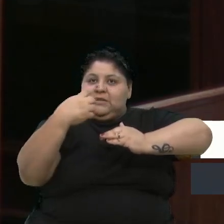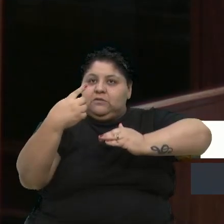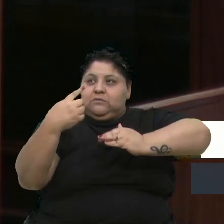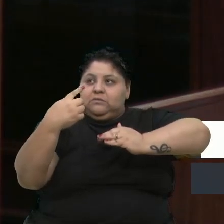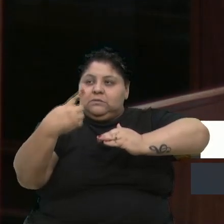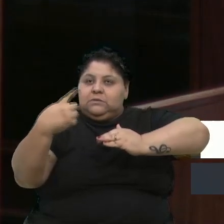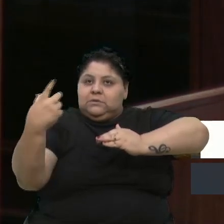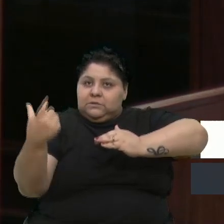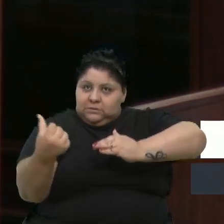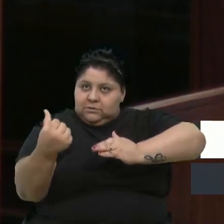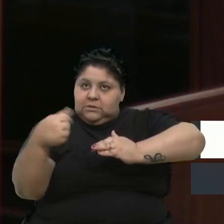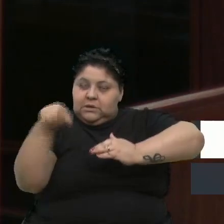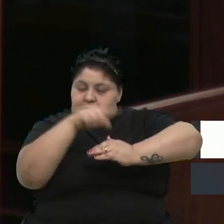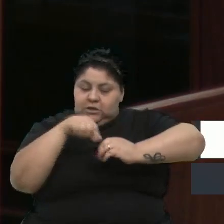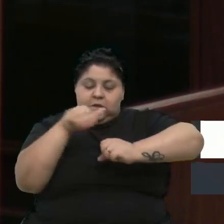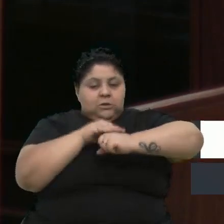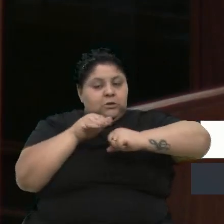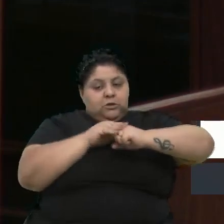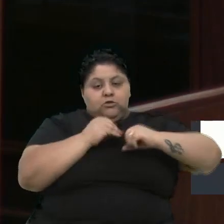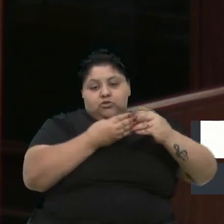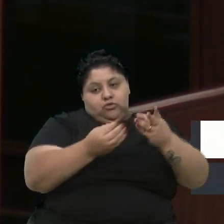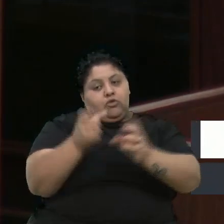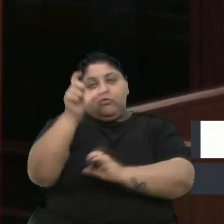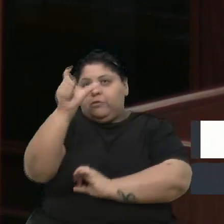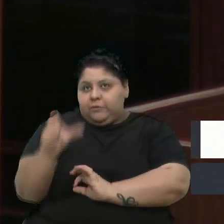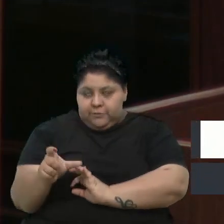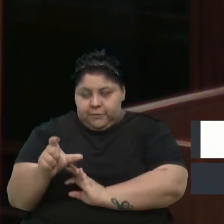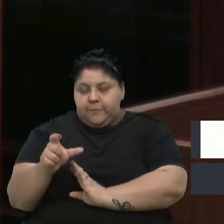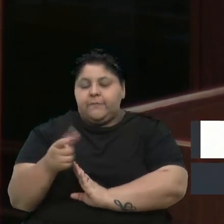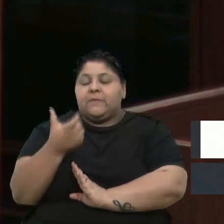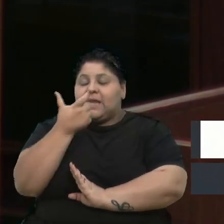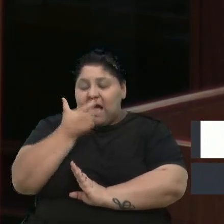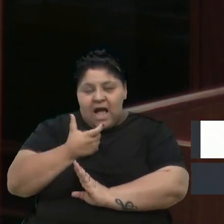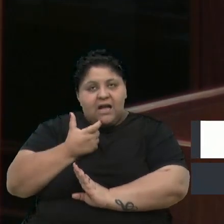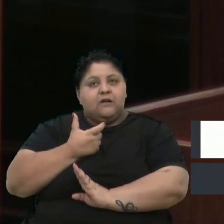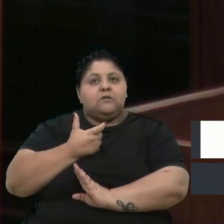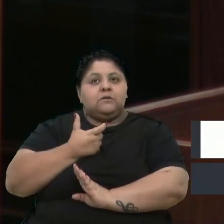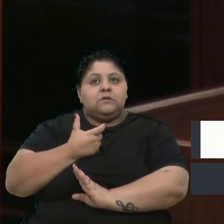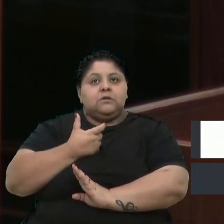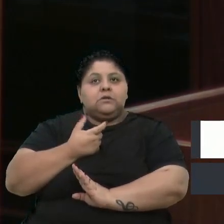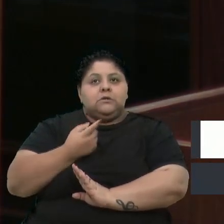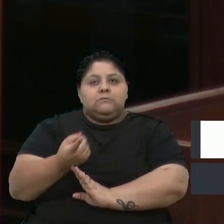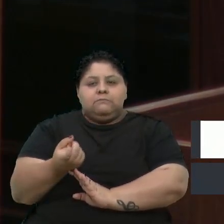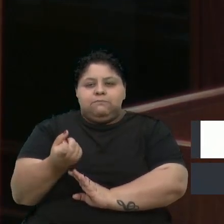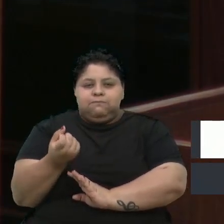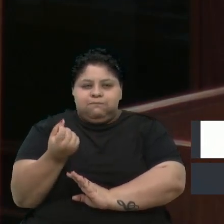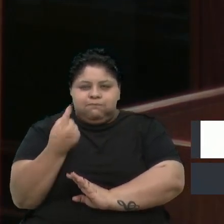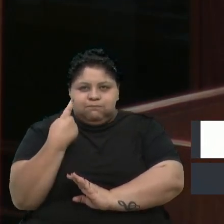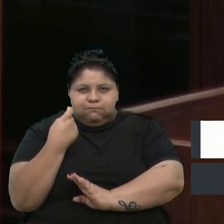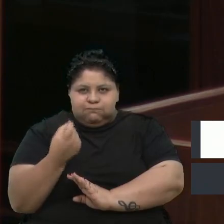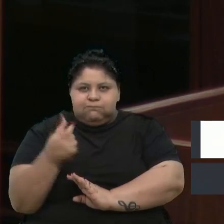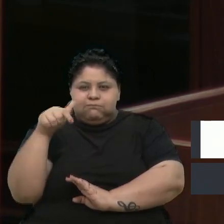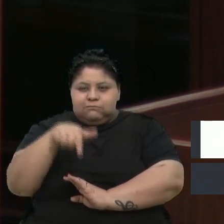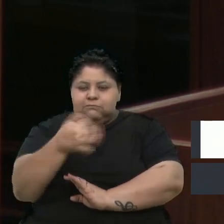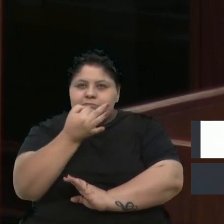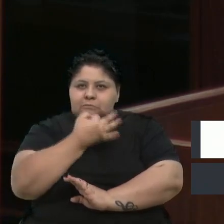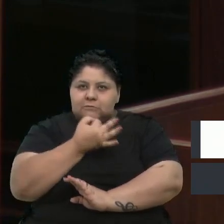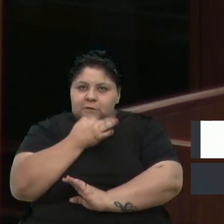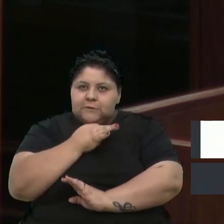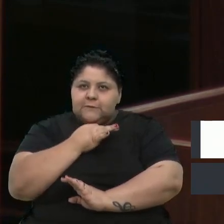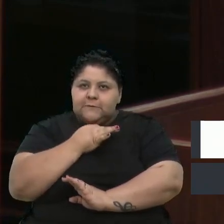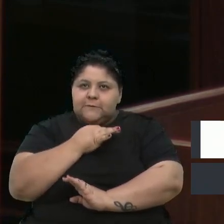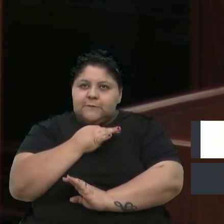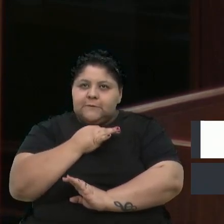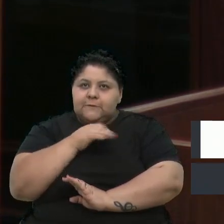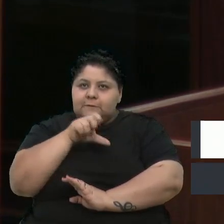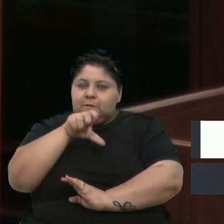conversou com diversas pessoas, acho que é um grande interesse de Catechia do Sul. E a Sulgás, a gente